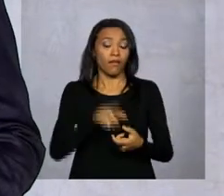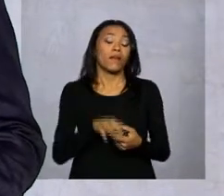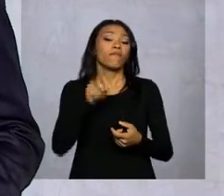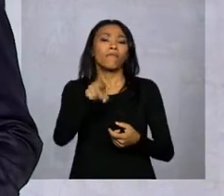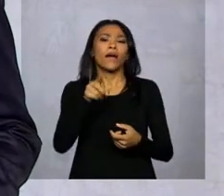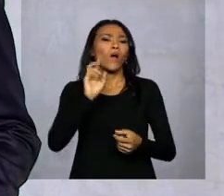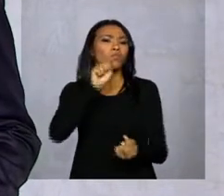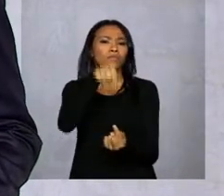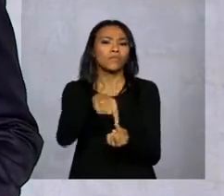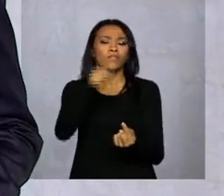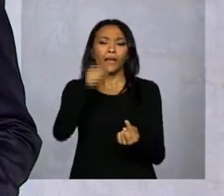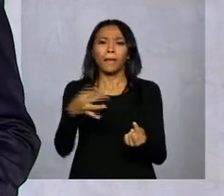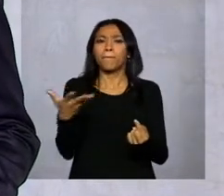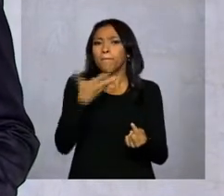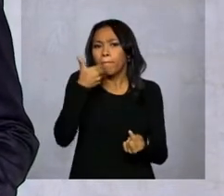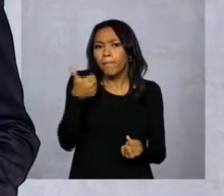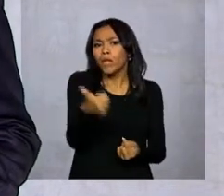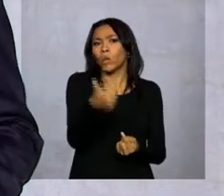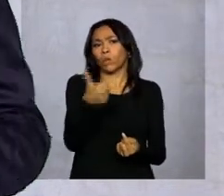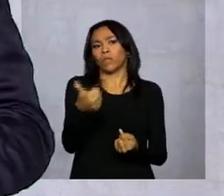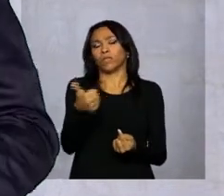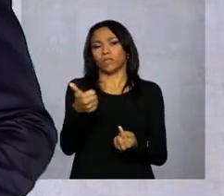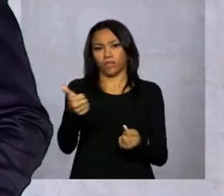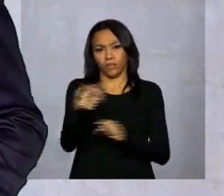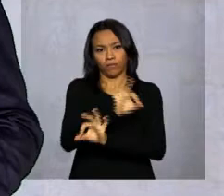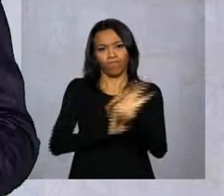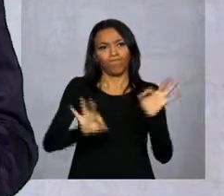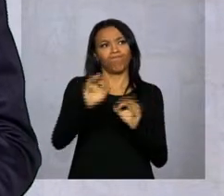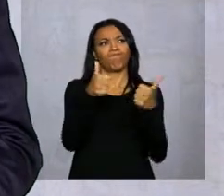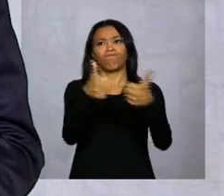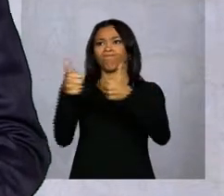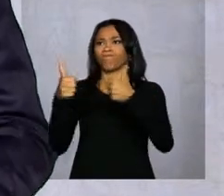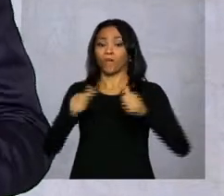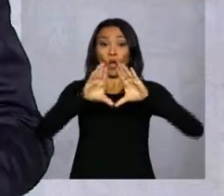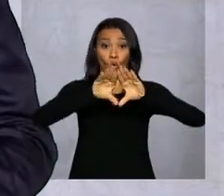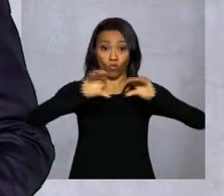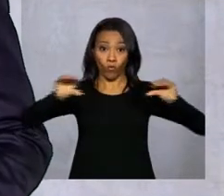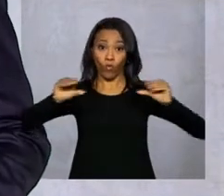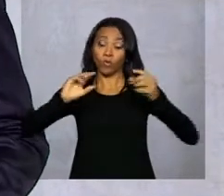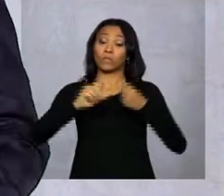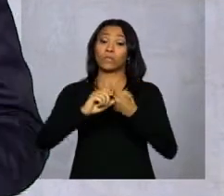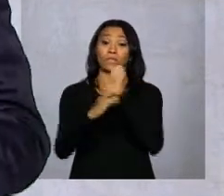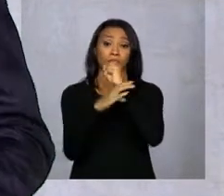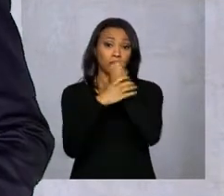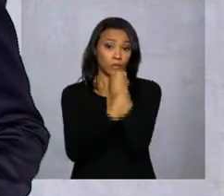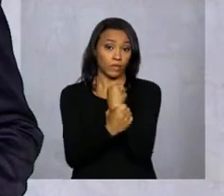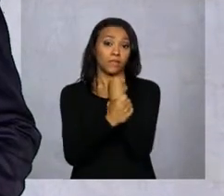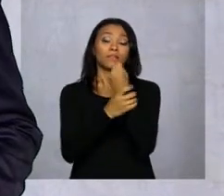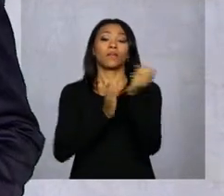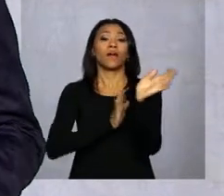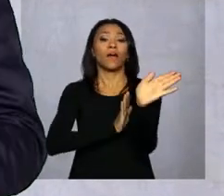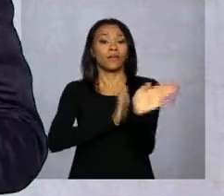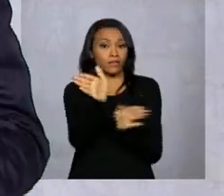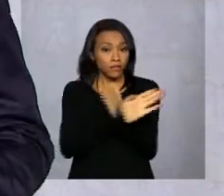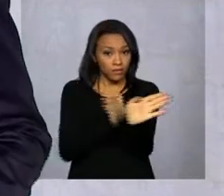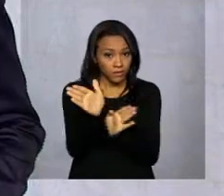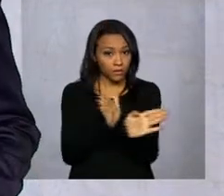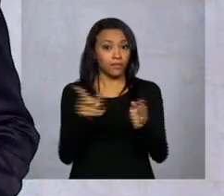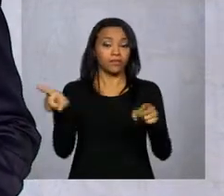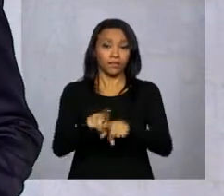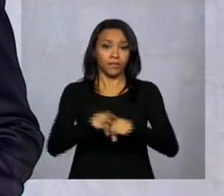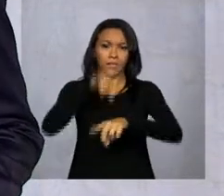melhoria contínua dos estádios em relação a conforto, segurança, acessibilidade e